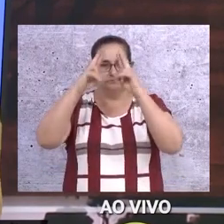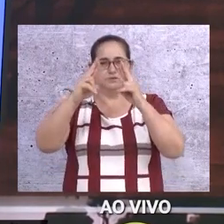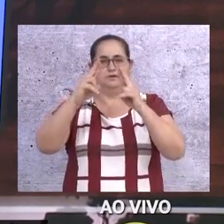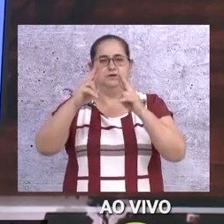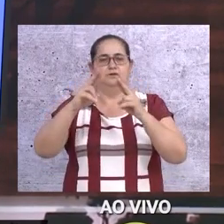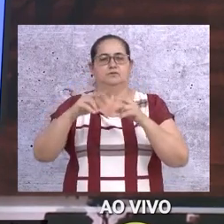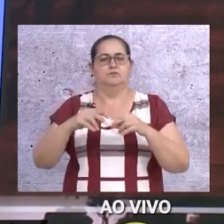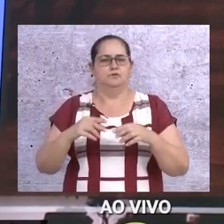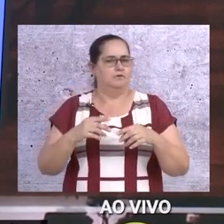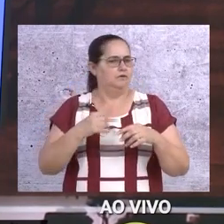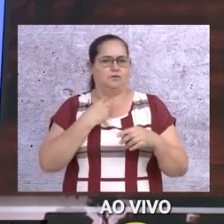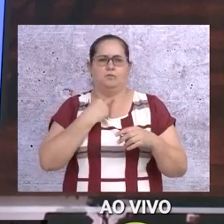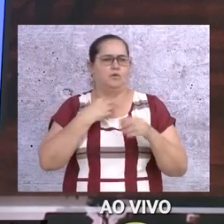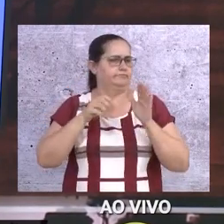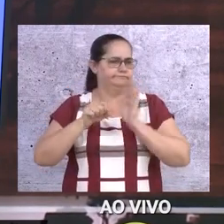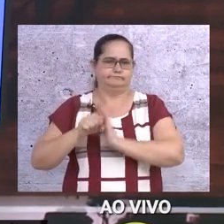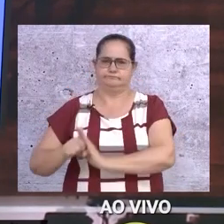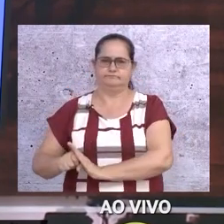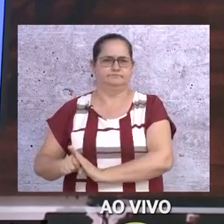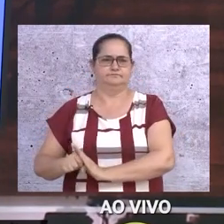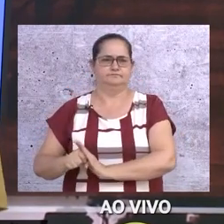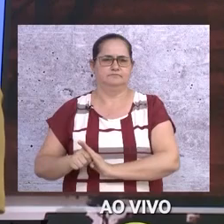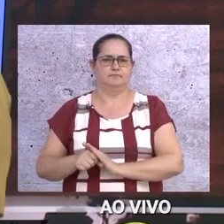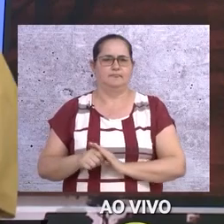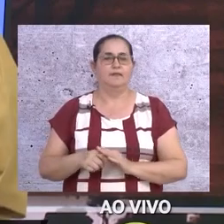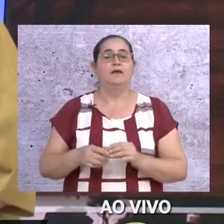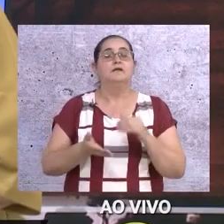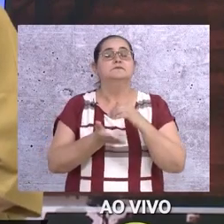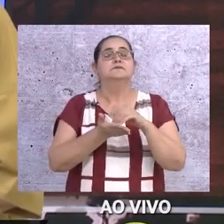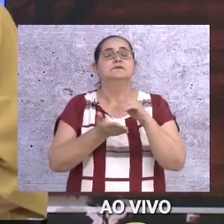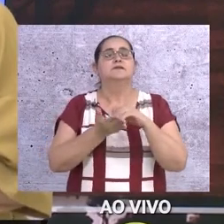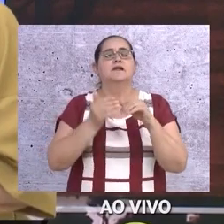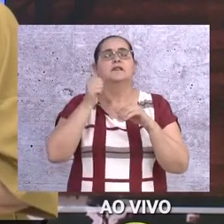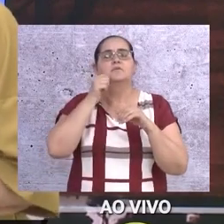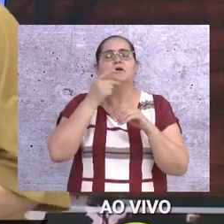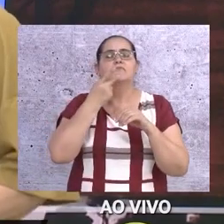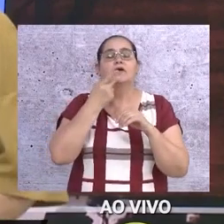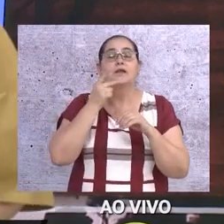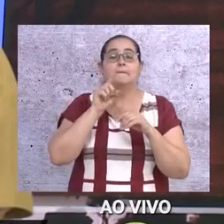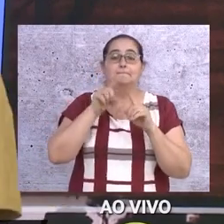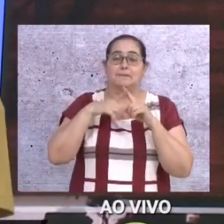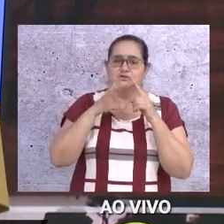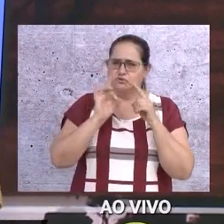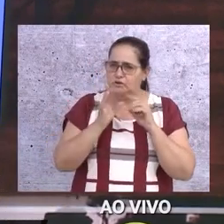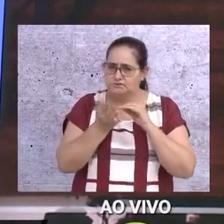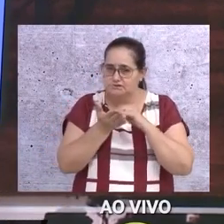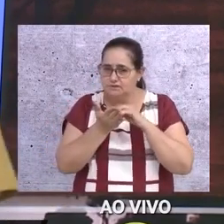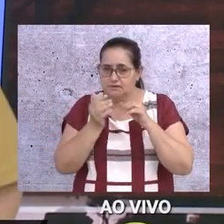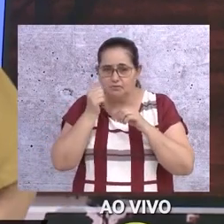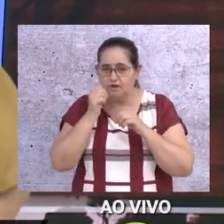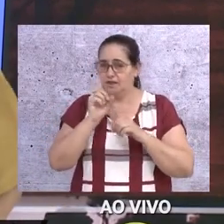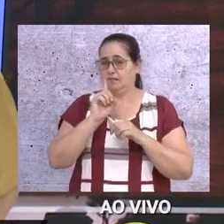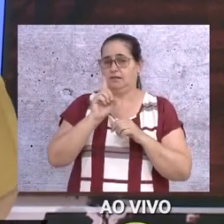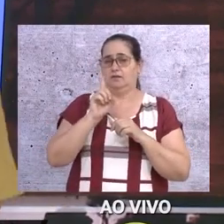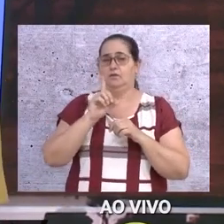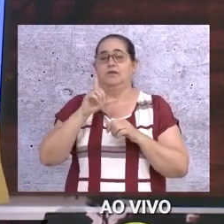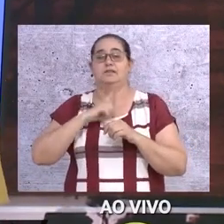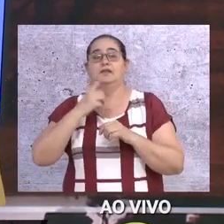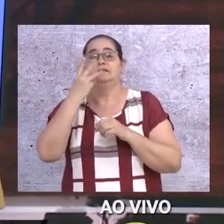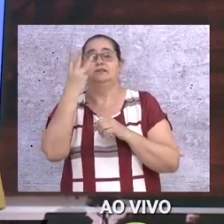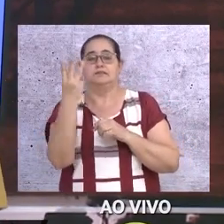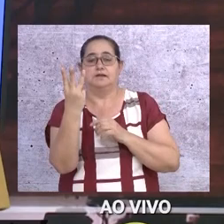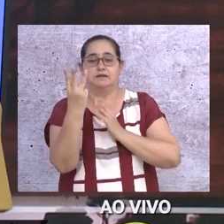e não discriminada. Por isso, a gente fala muito secretaria da mulher, mas não é só secretaria da mulher. Tem